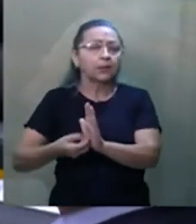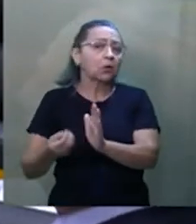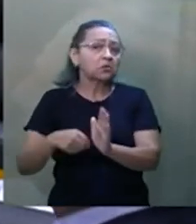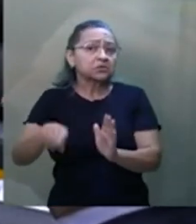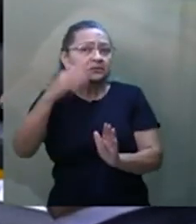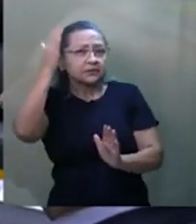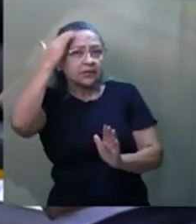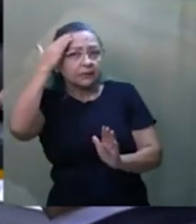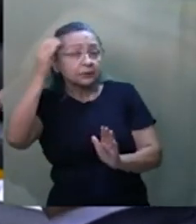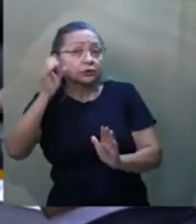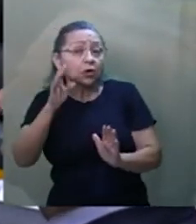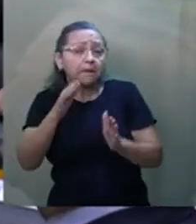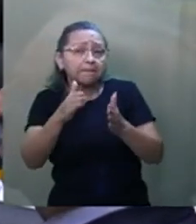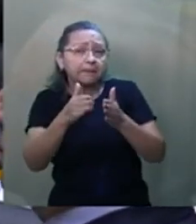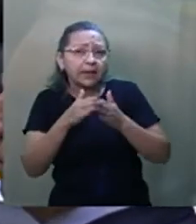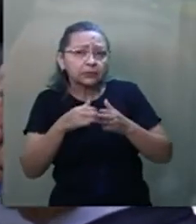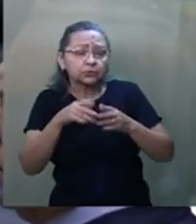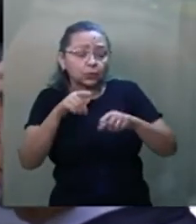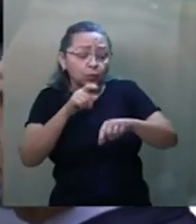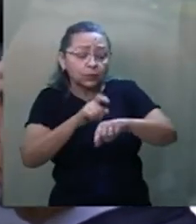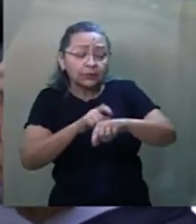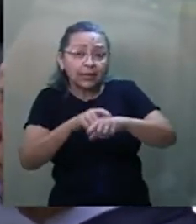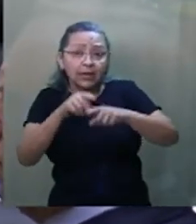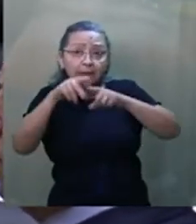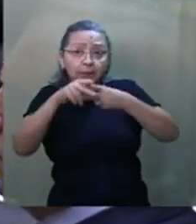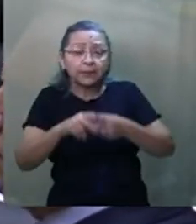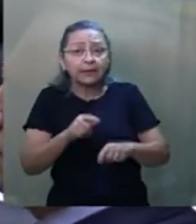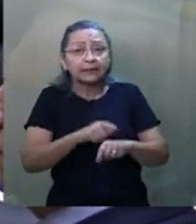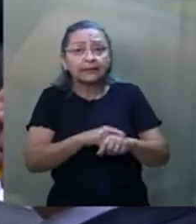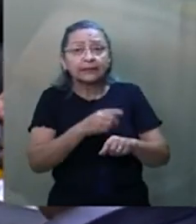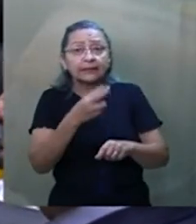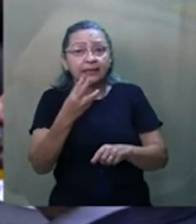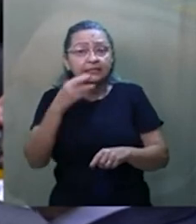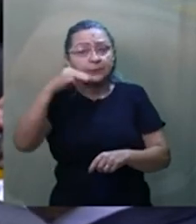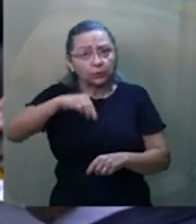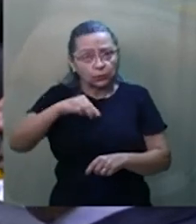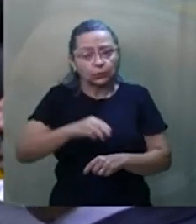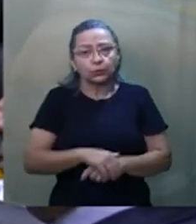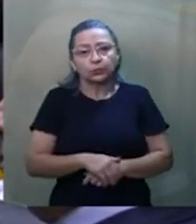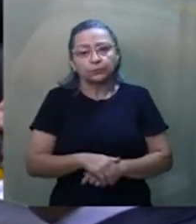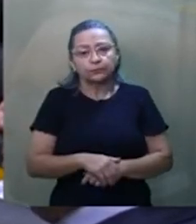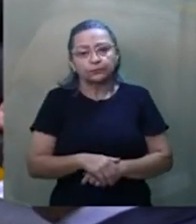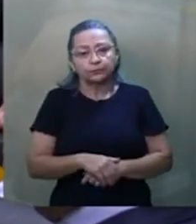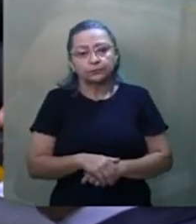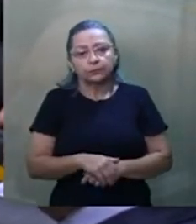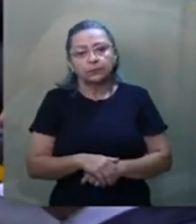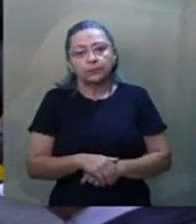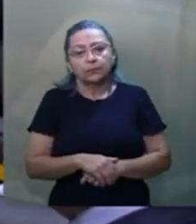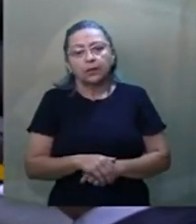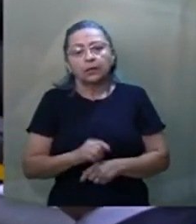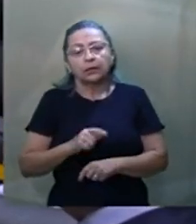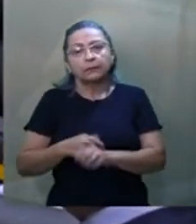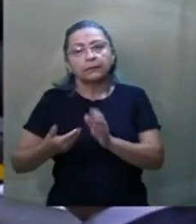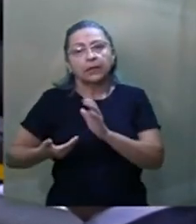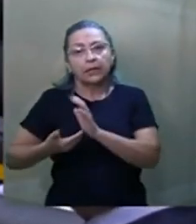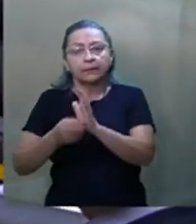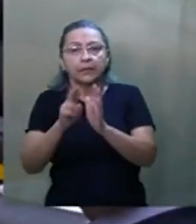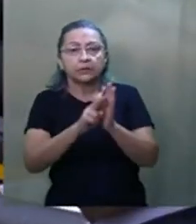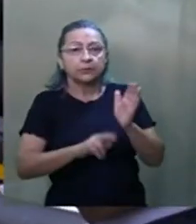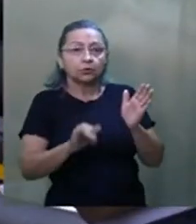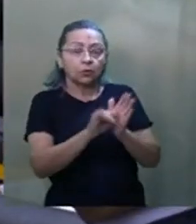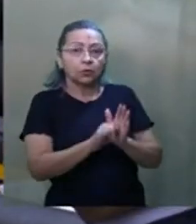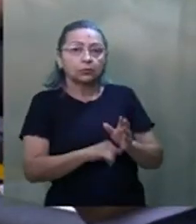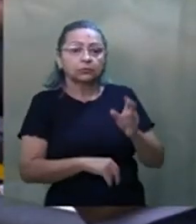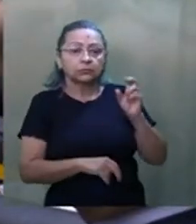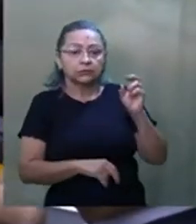sabe, só peço a correção do tempo, Sr. Presidente, porque está três minutos. Três minutos é questão de ordem na Câmara. No regimento comum são cinco minutos para a formulação de